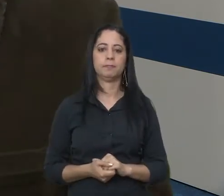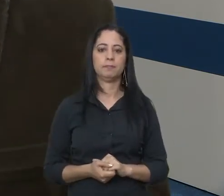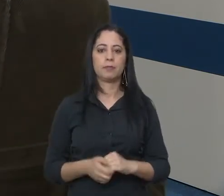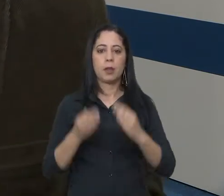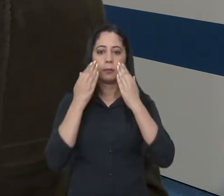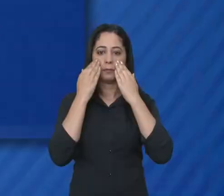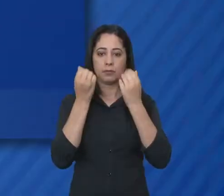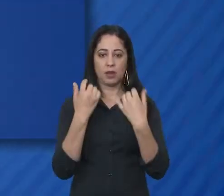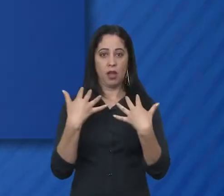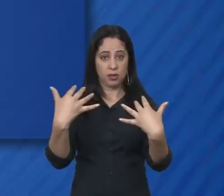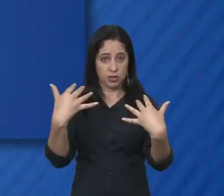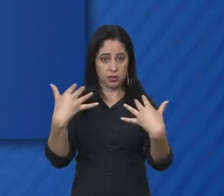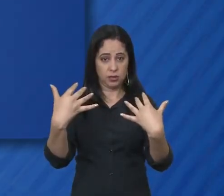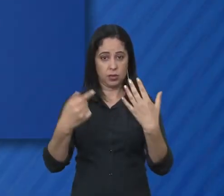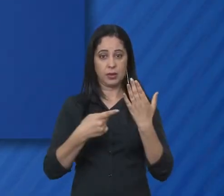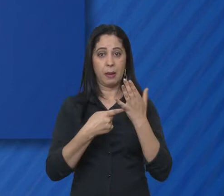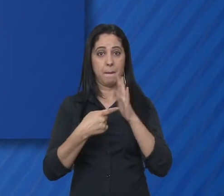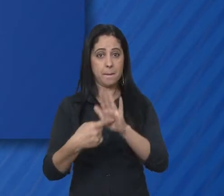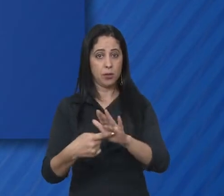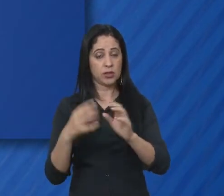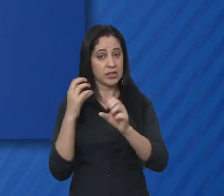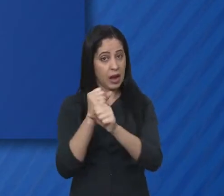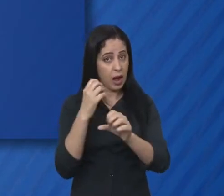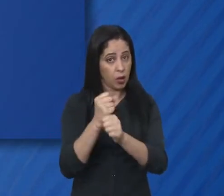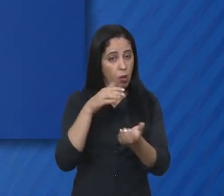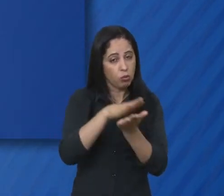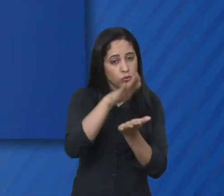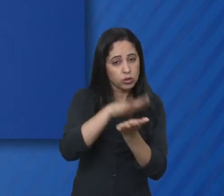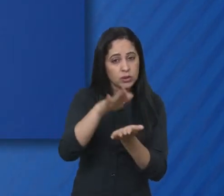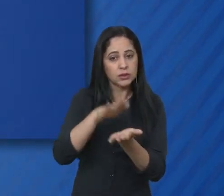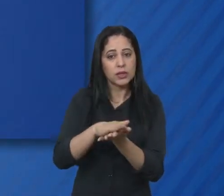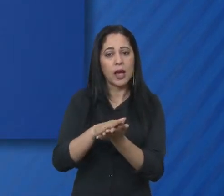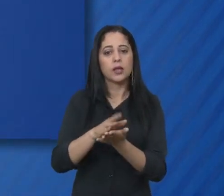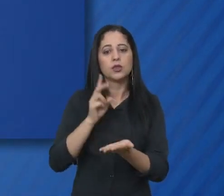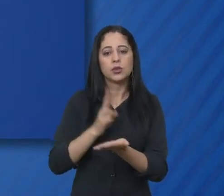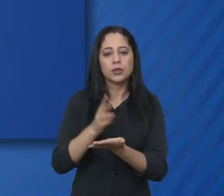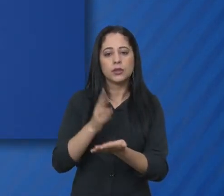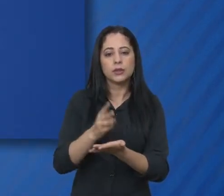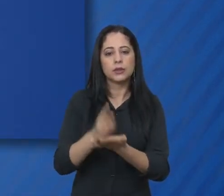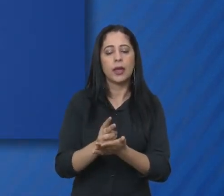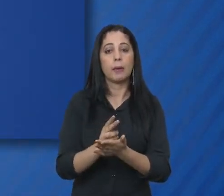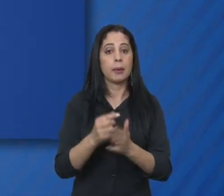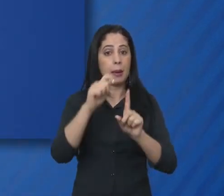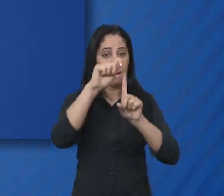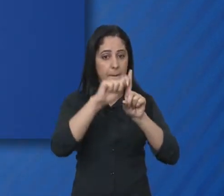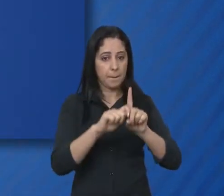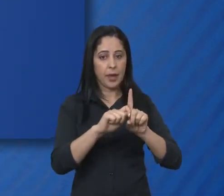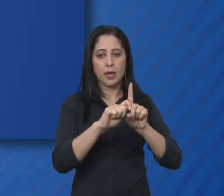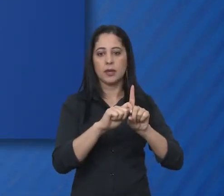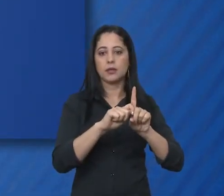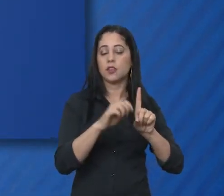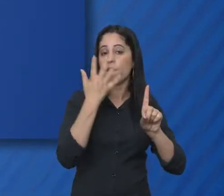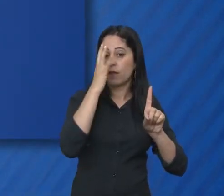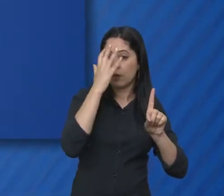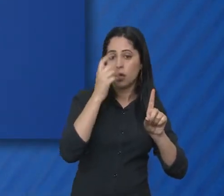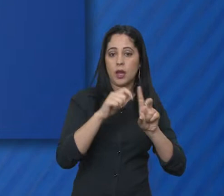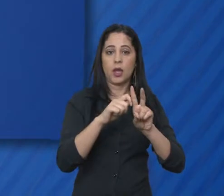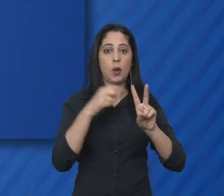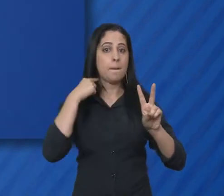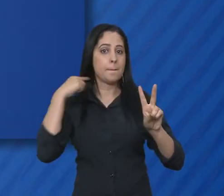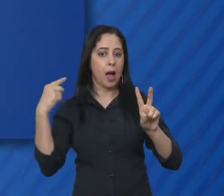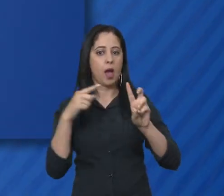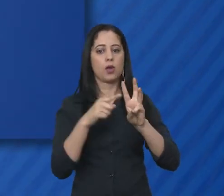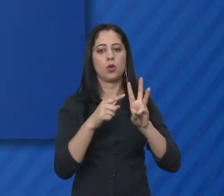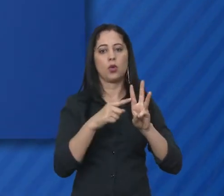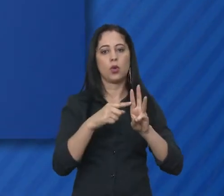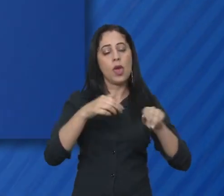ter no último quadrimestre. As audiências públicas para a apresentação das metas fiscais do município estão previstas em lei e são realizadas ao